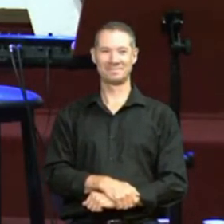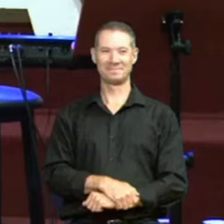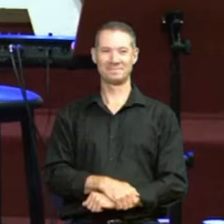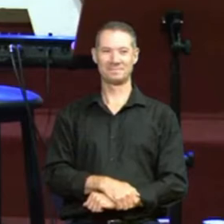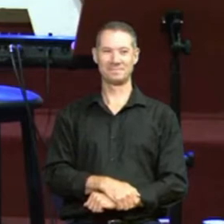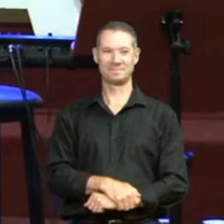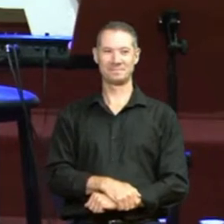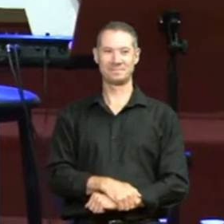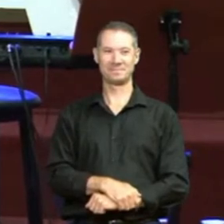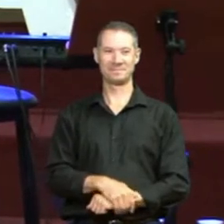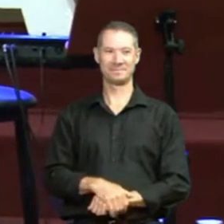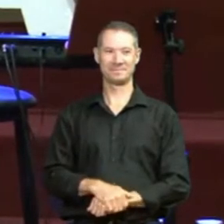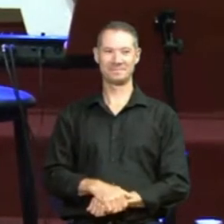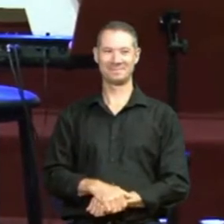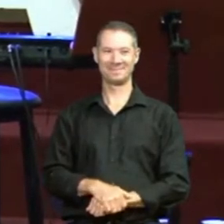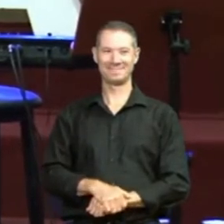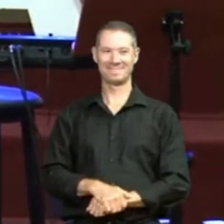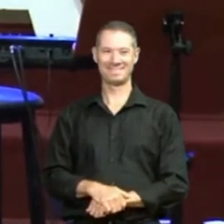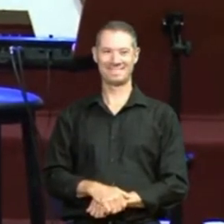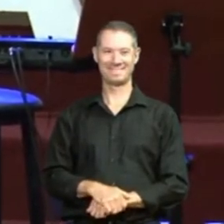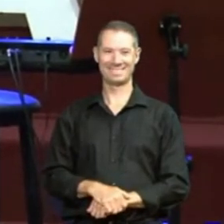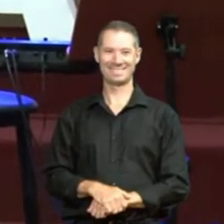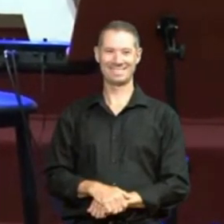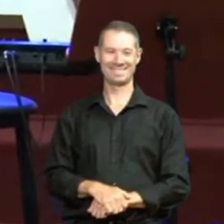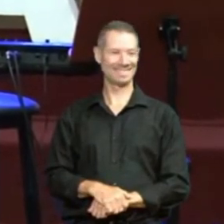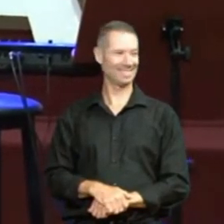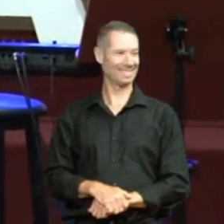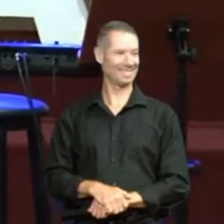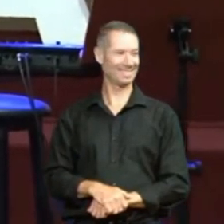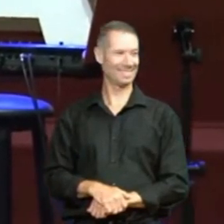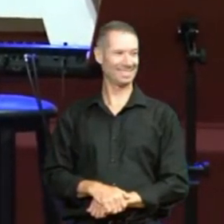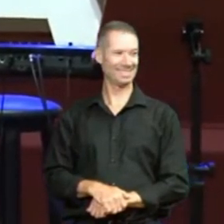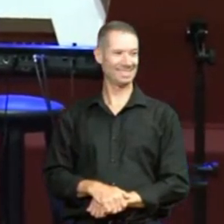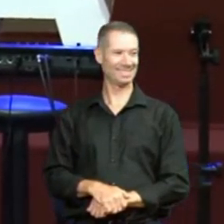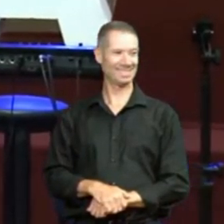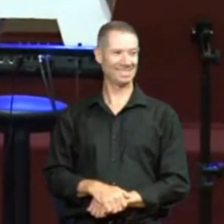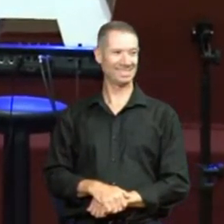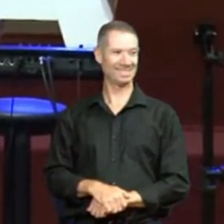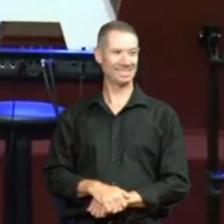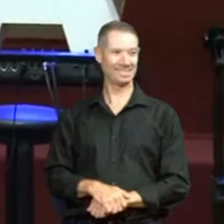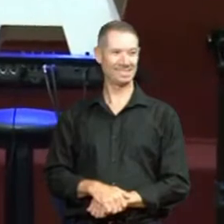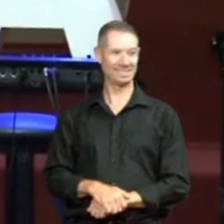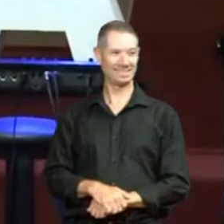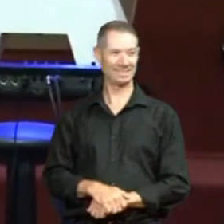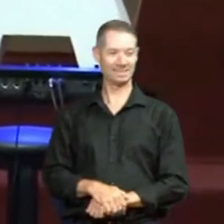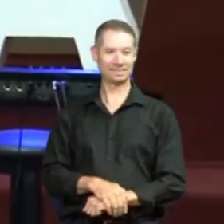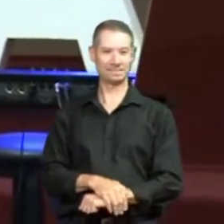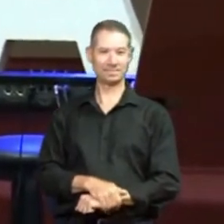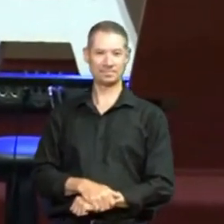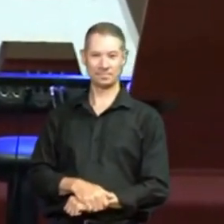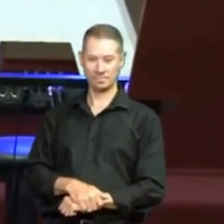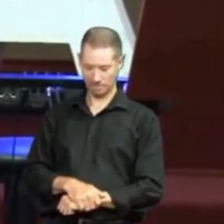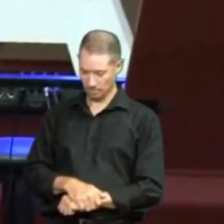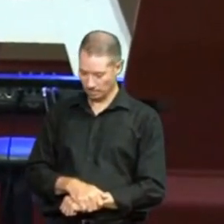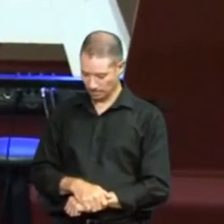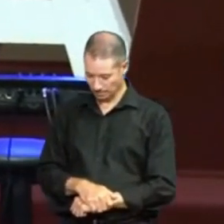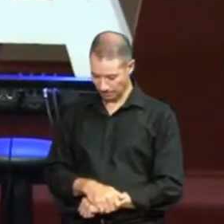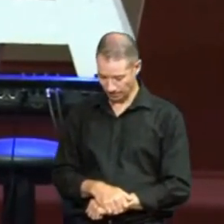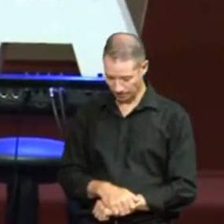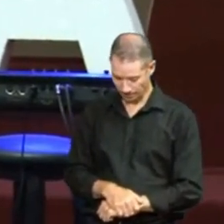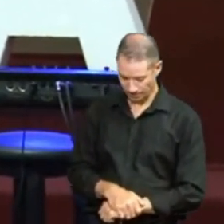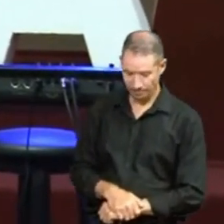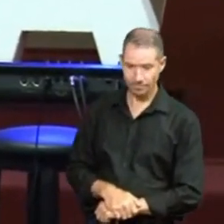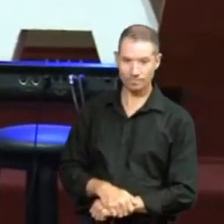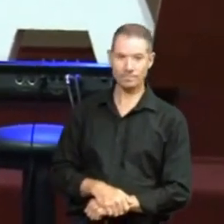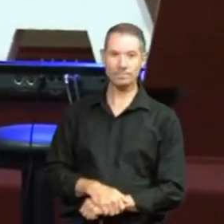Vocês estão aprendendo rápido. Olha que lindo. Boa noite. Esse sinal aqui serve tanto para bem como para